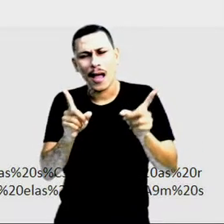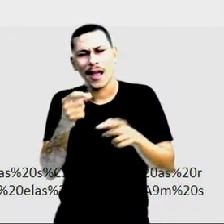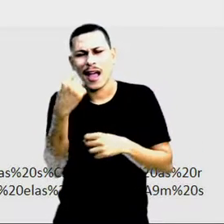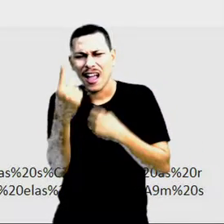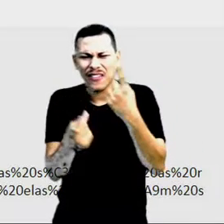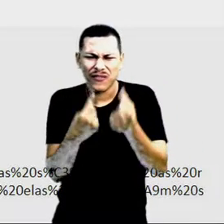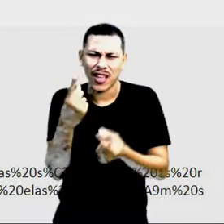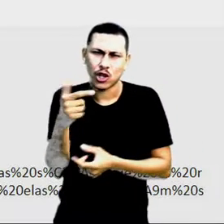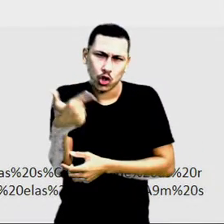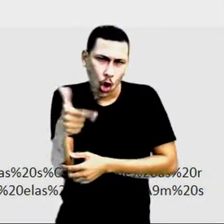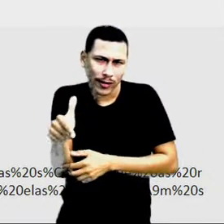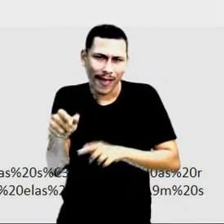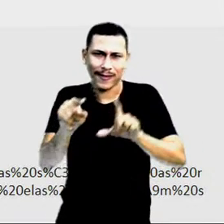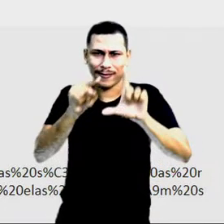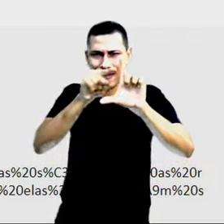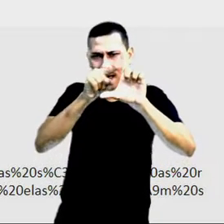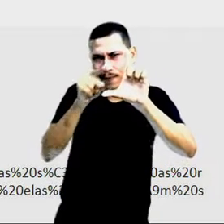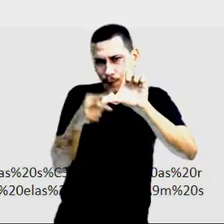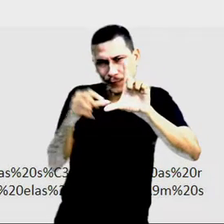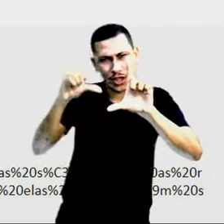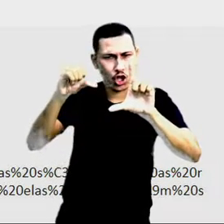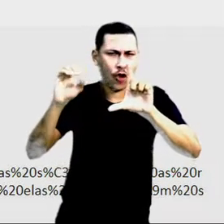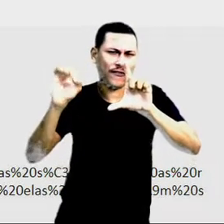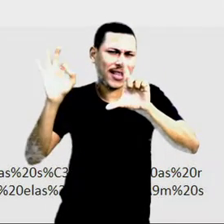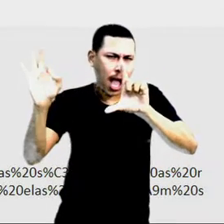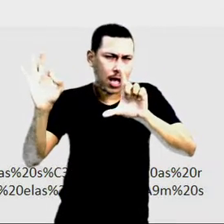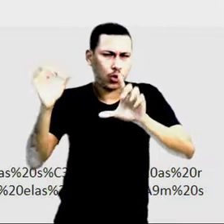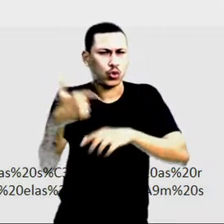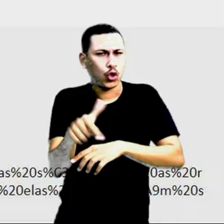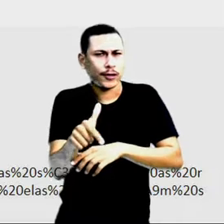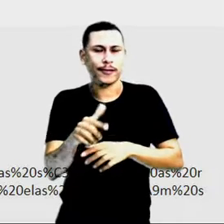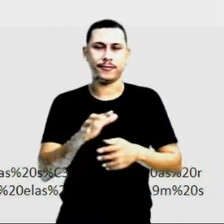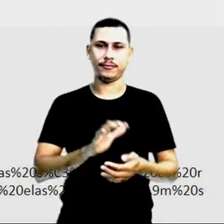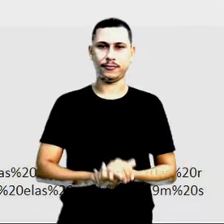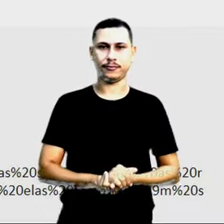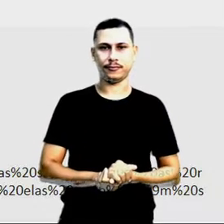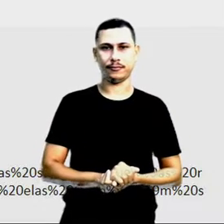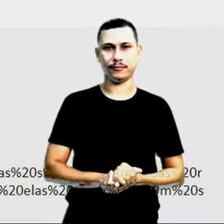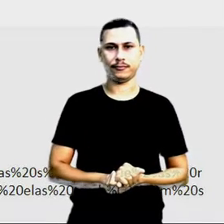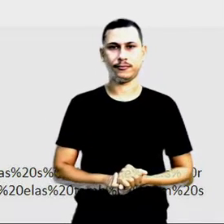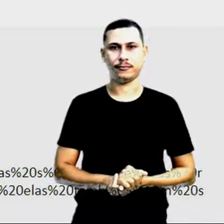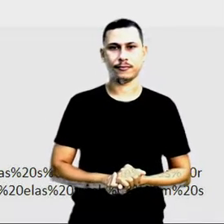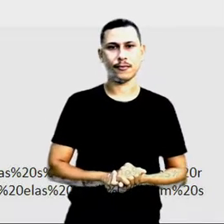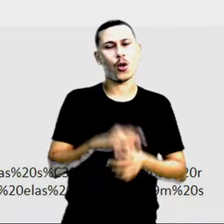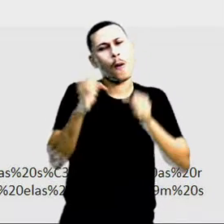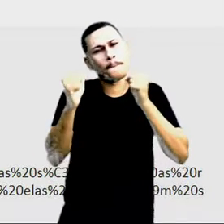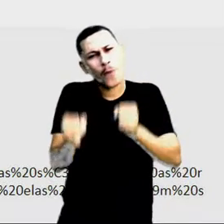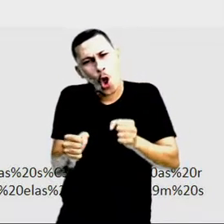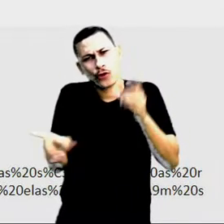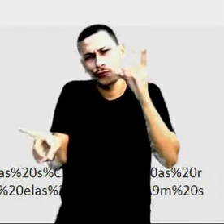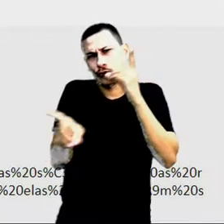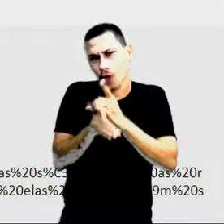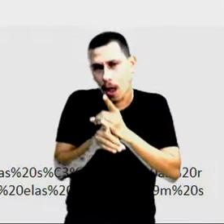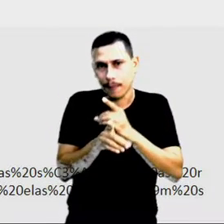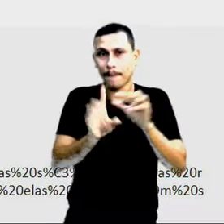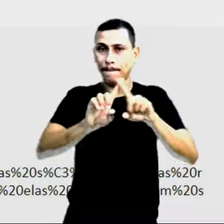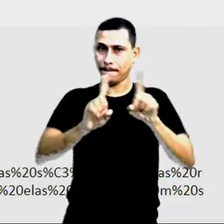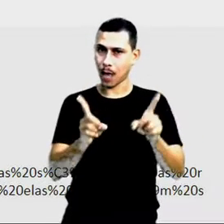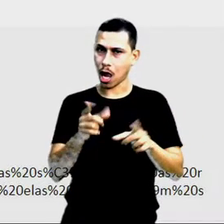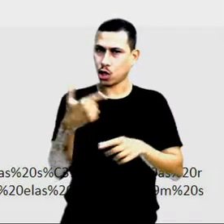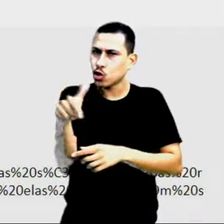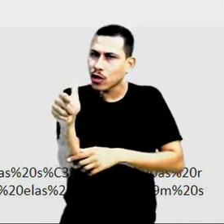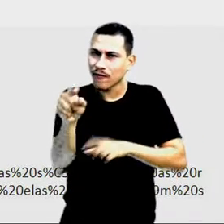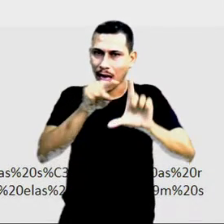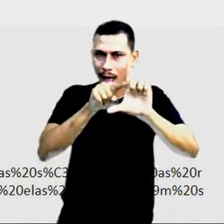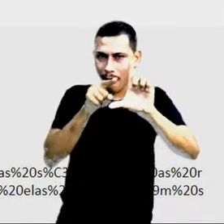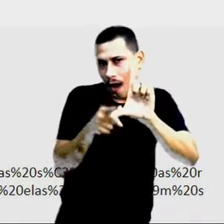não tem um ângulo de 90 graus. Por isso que a gente diz que ela não é perpendicular, certo? Ela pode se cruzar, mas ela não tiver